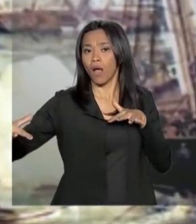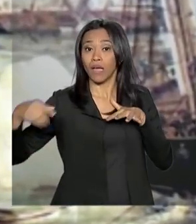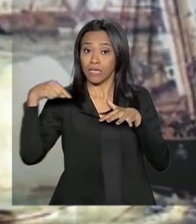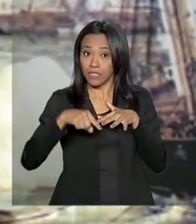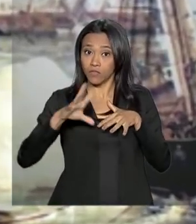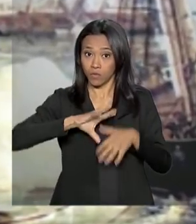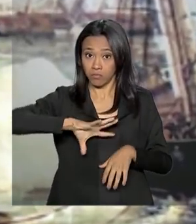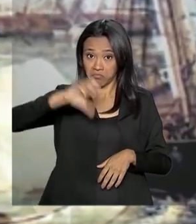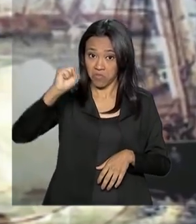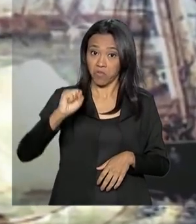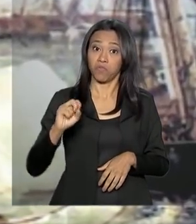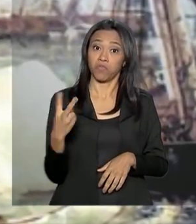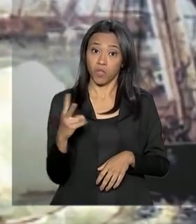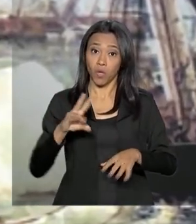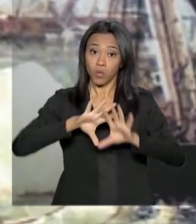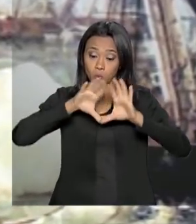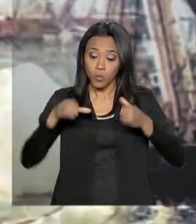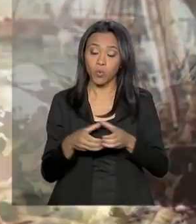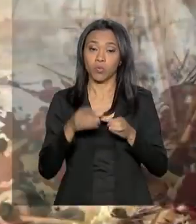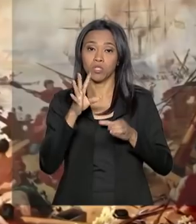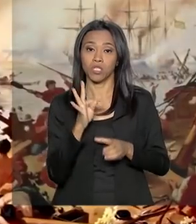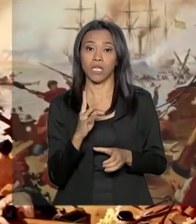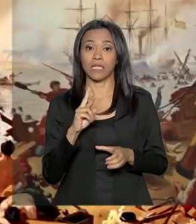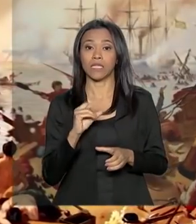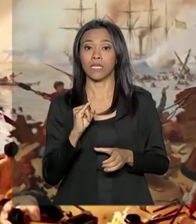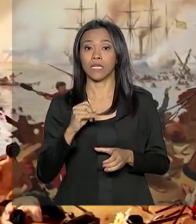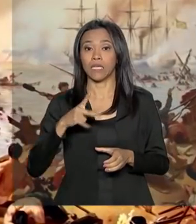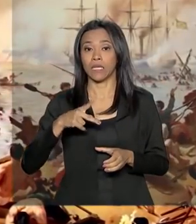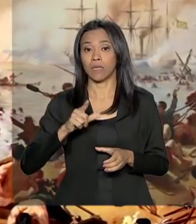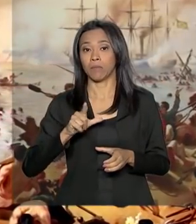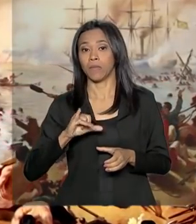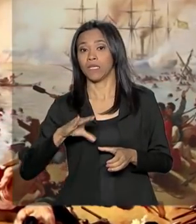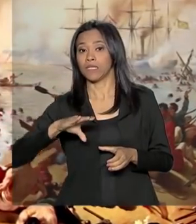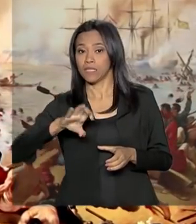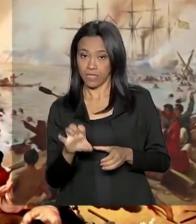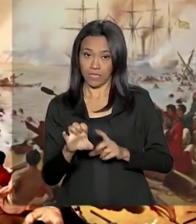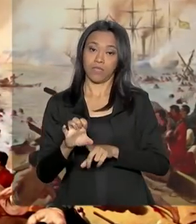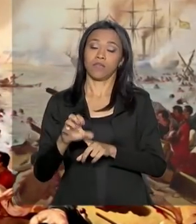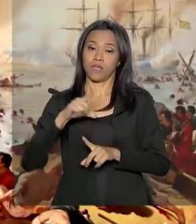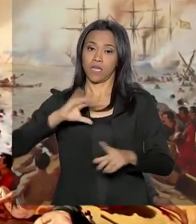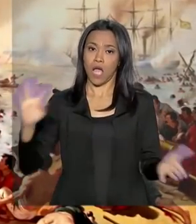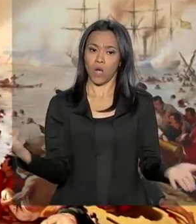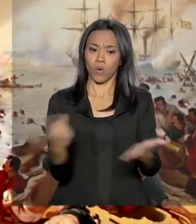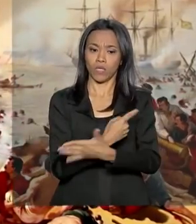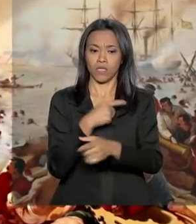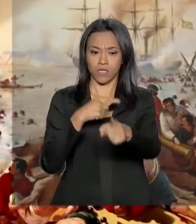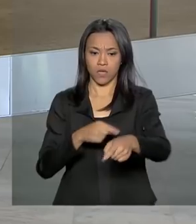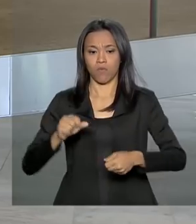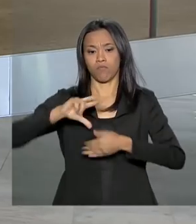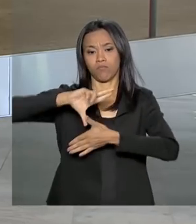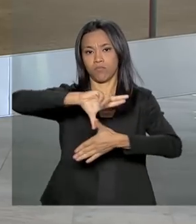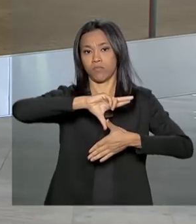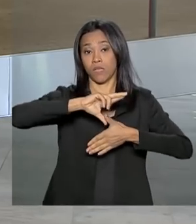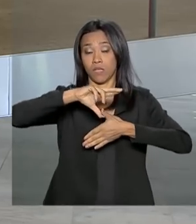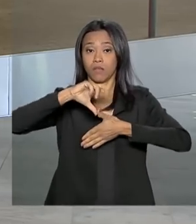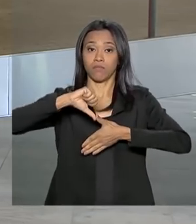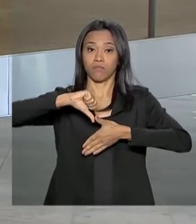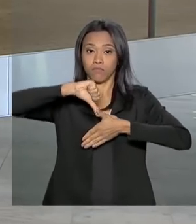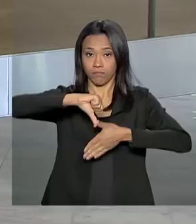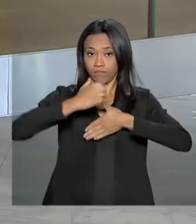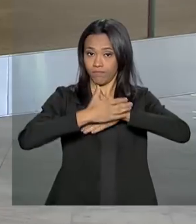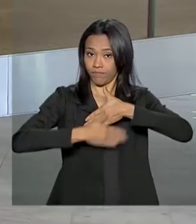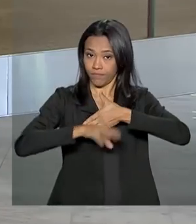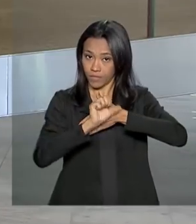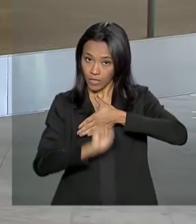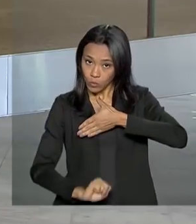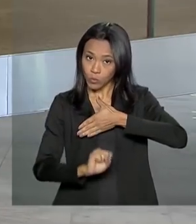vitória da Tríplice Aliança na Guerra do Paraguai, o maior conflito armado já ocorrido na América do Sul. O presidente Bolsonaro preferiu